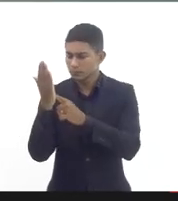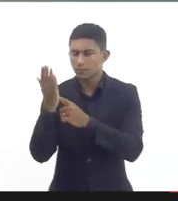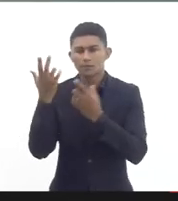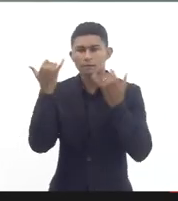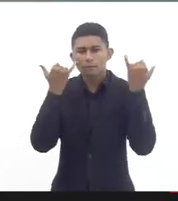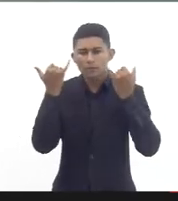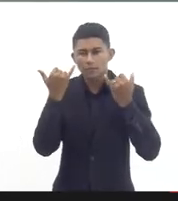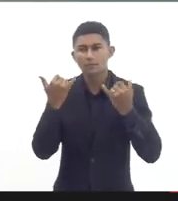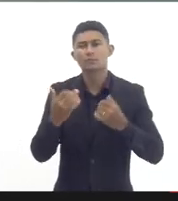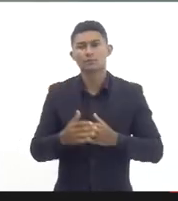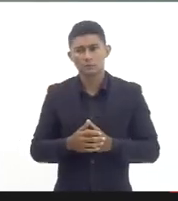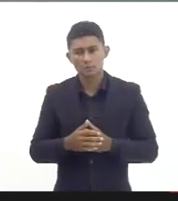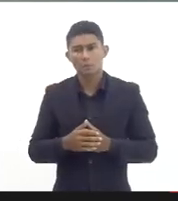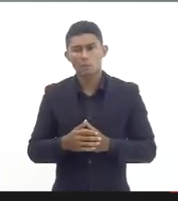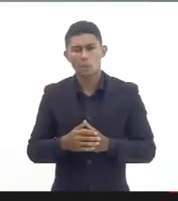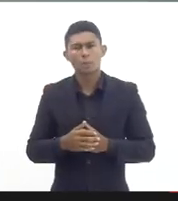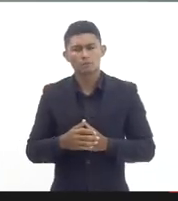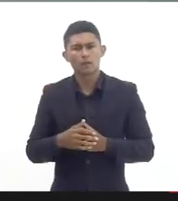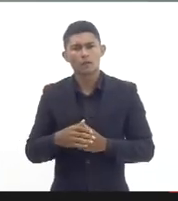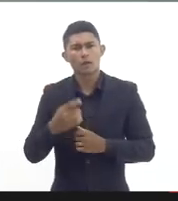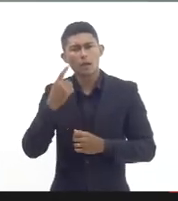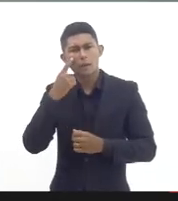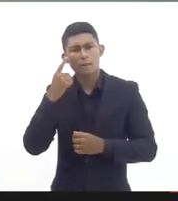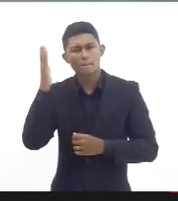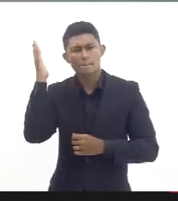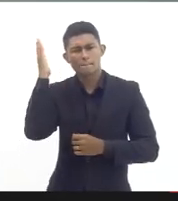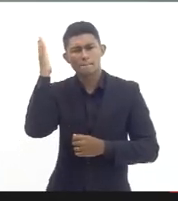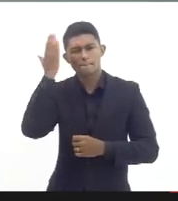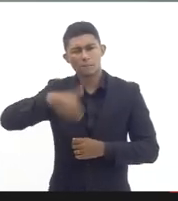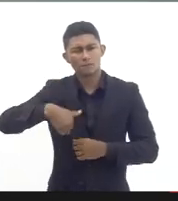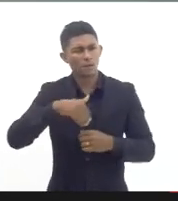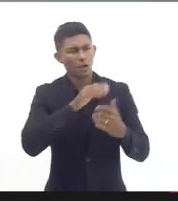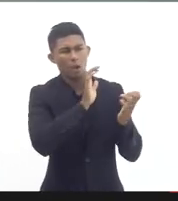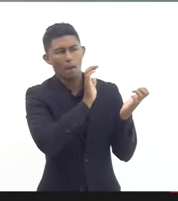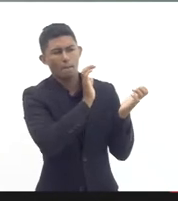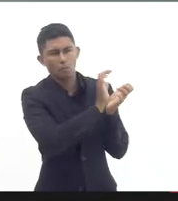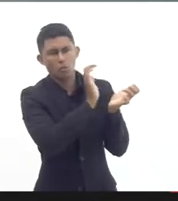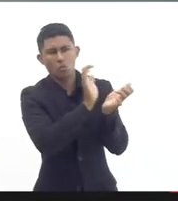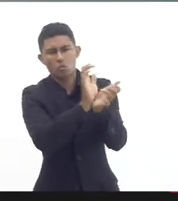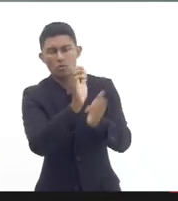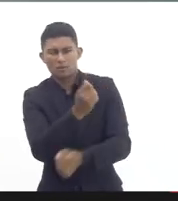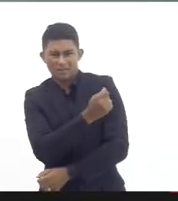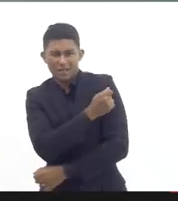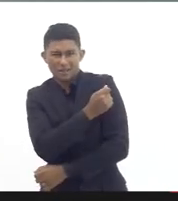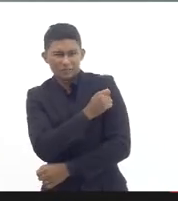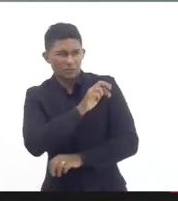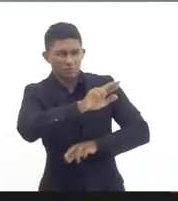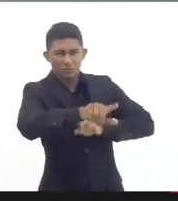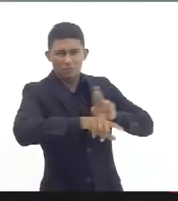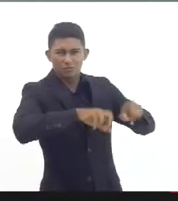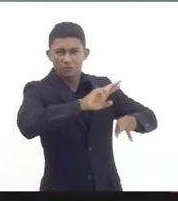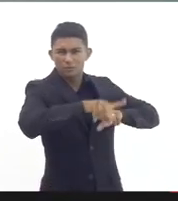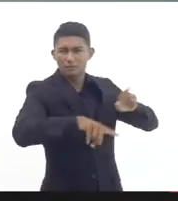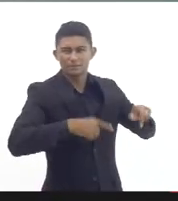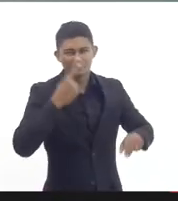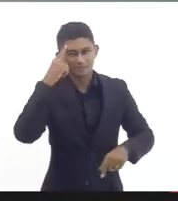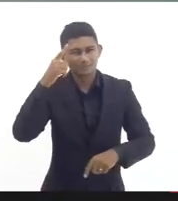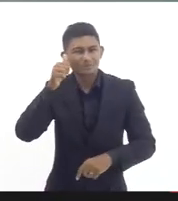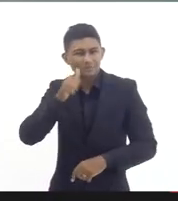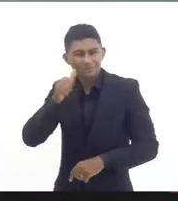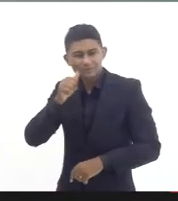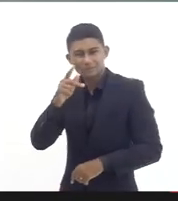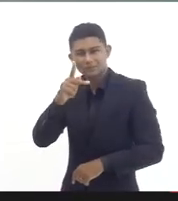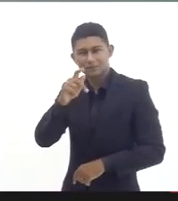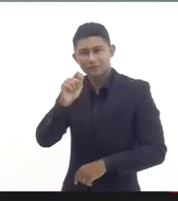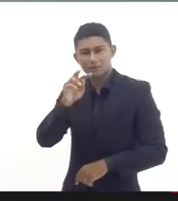essa essa diferença entre as turmas foi apresentado pela pela Patrícia Soares